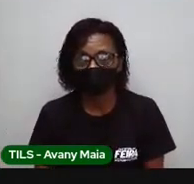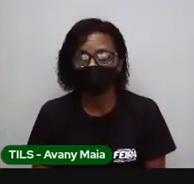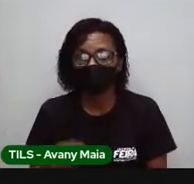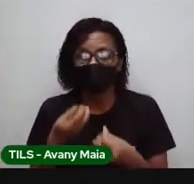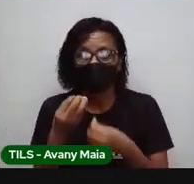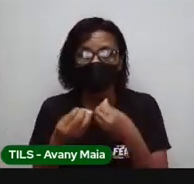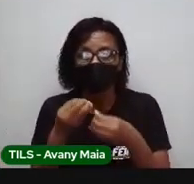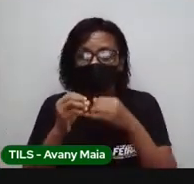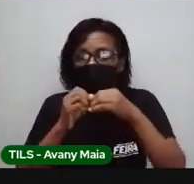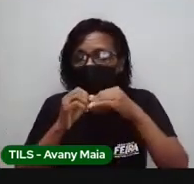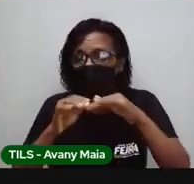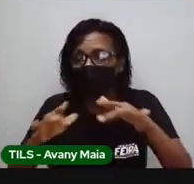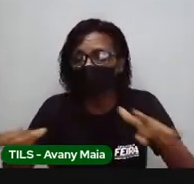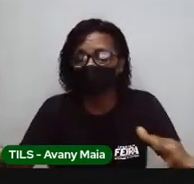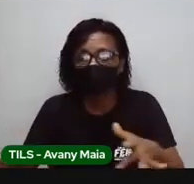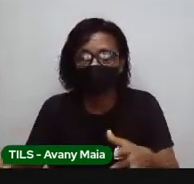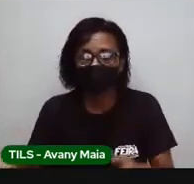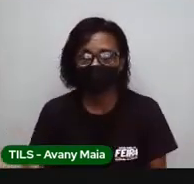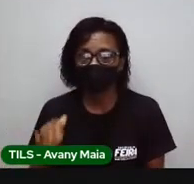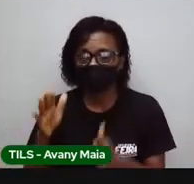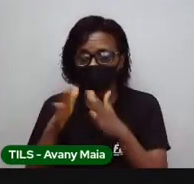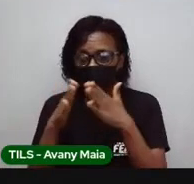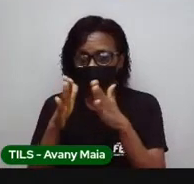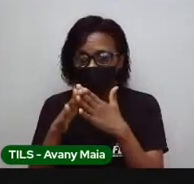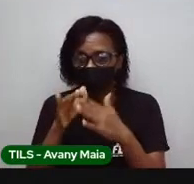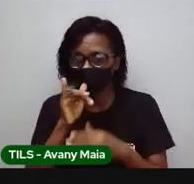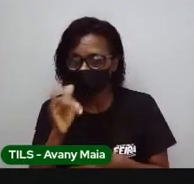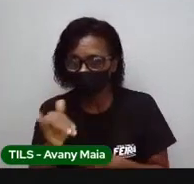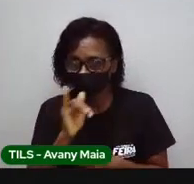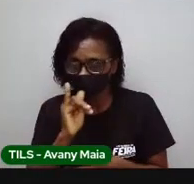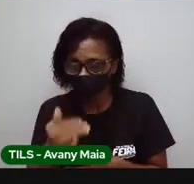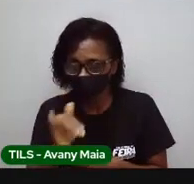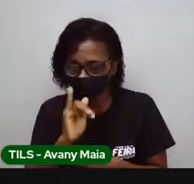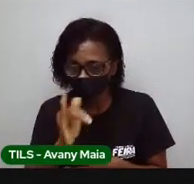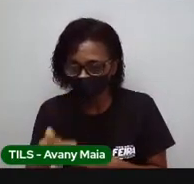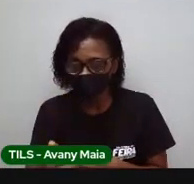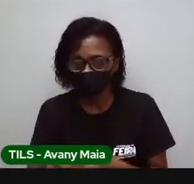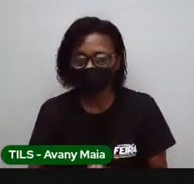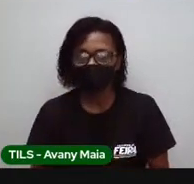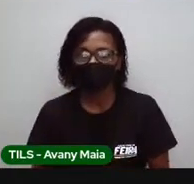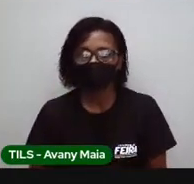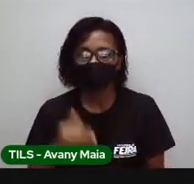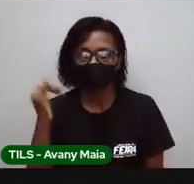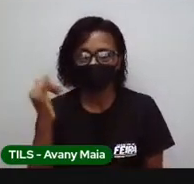de energia elétrica na sua casa. Então, o que é que você pode fazer?